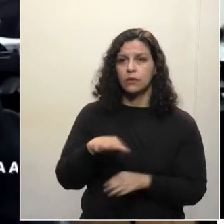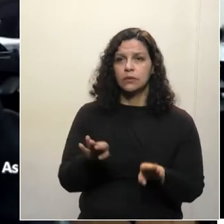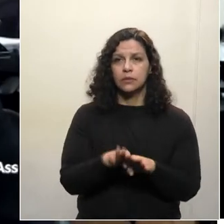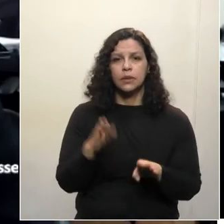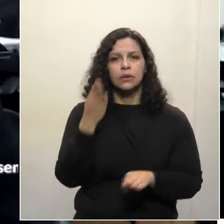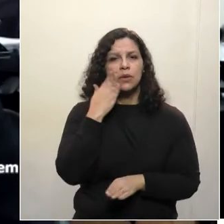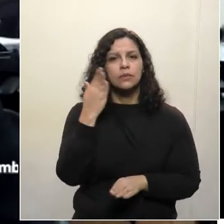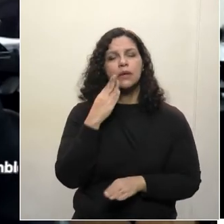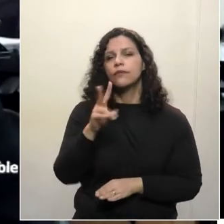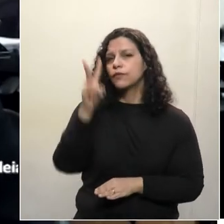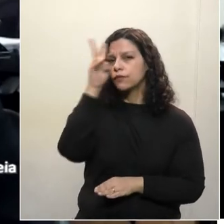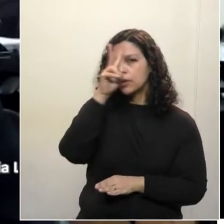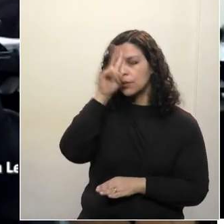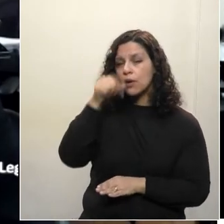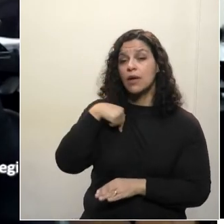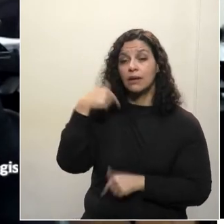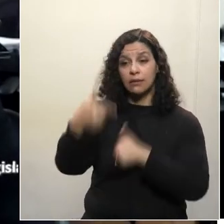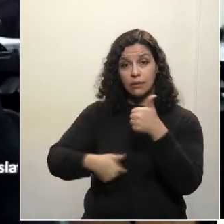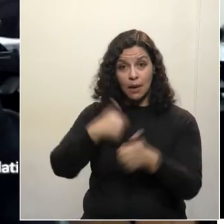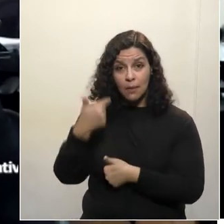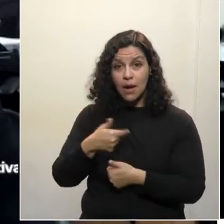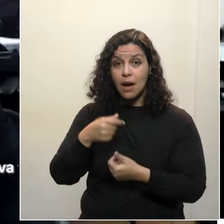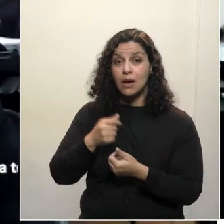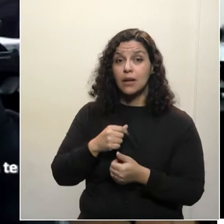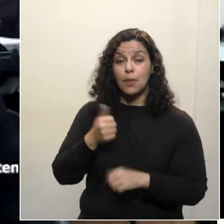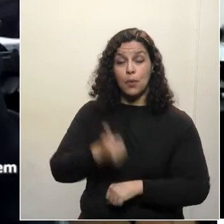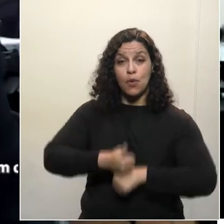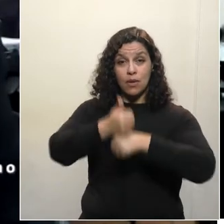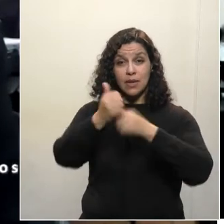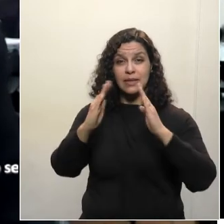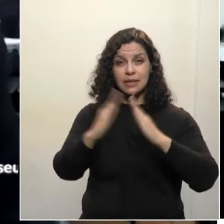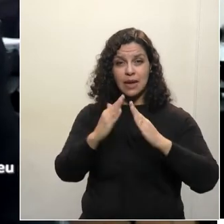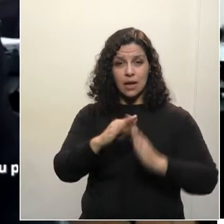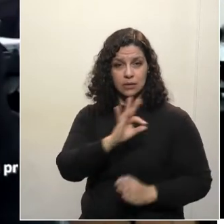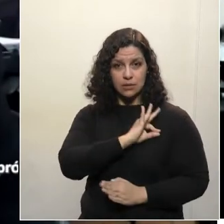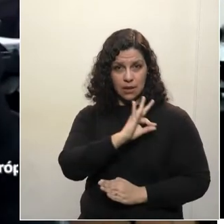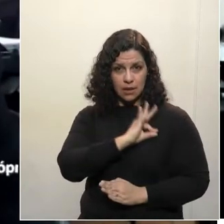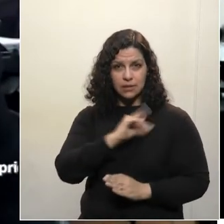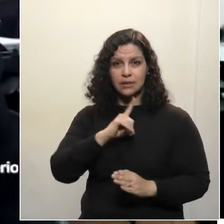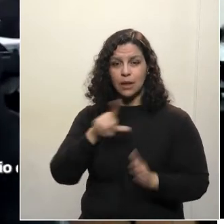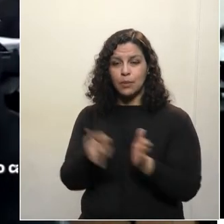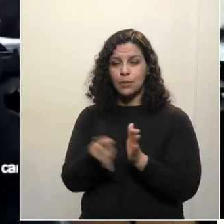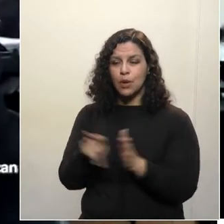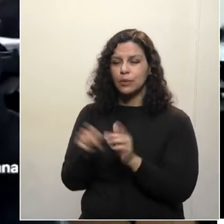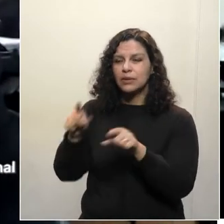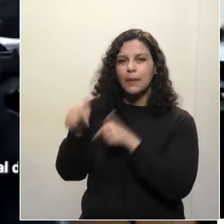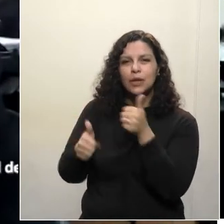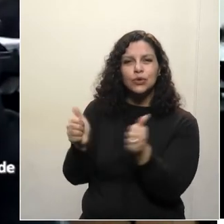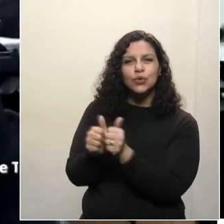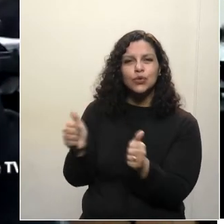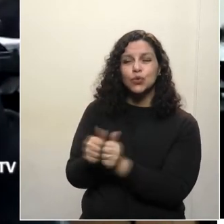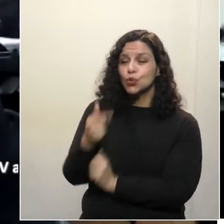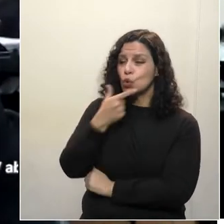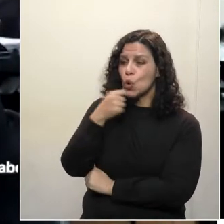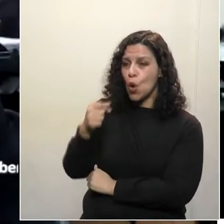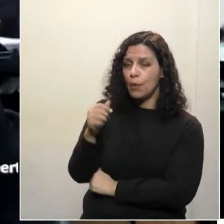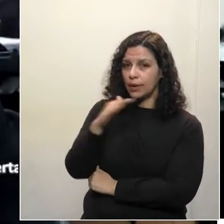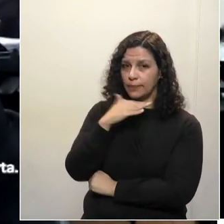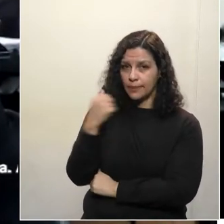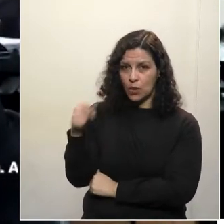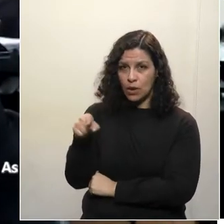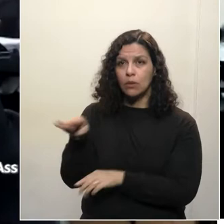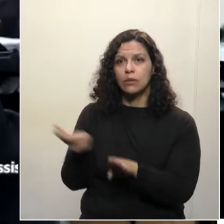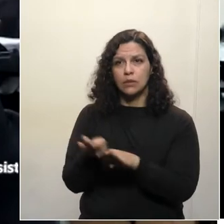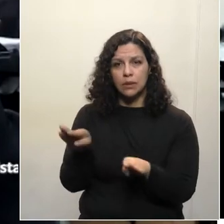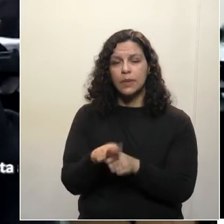Certamente deve ter lembrado dos tempos que atua como delegado, ao lado desse moço que faleceu. Eu conheço bem a velha do